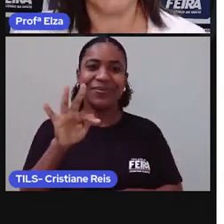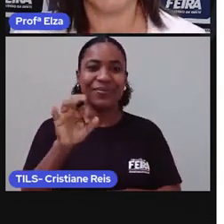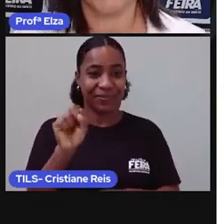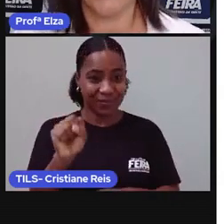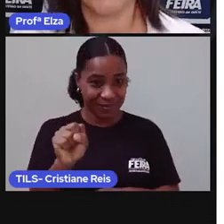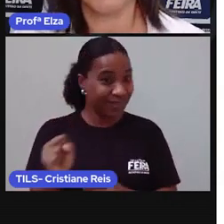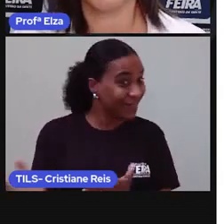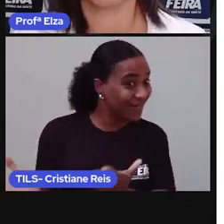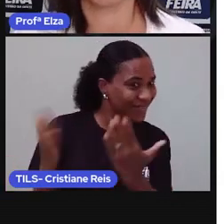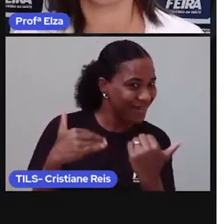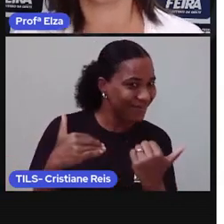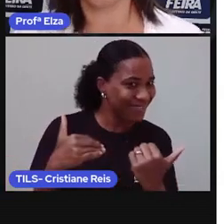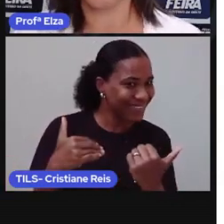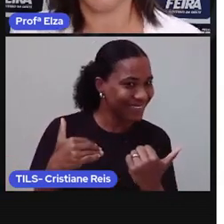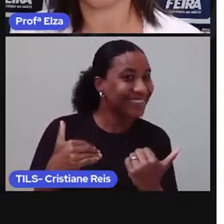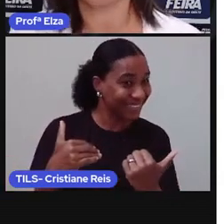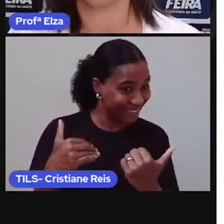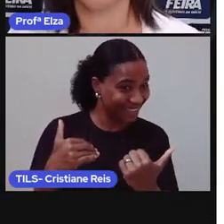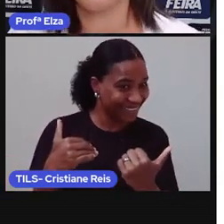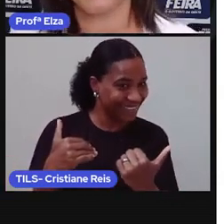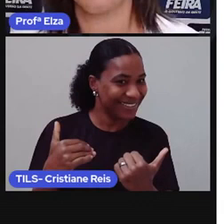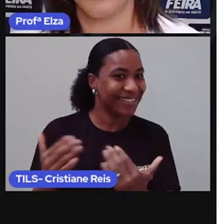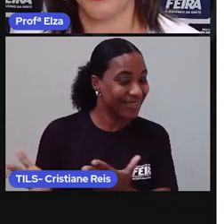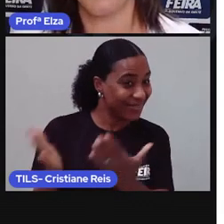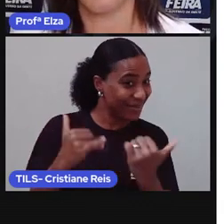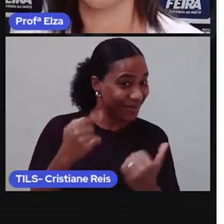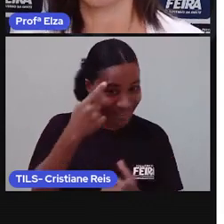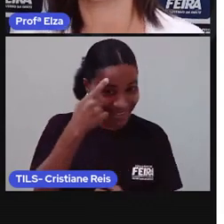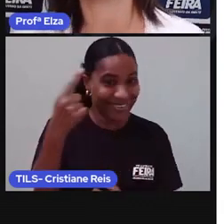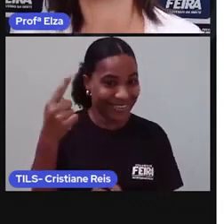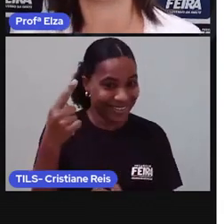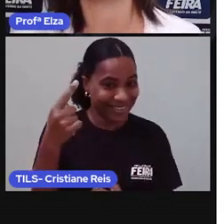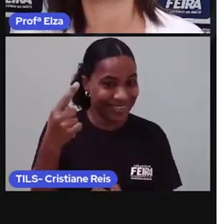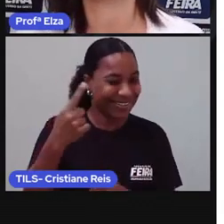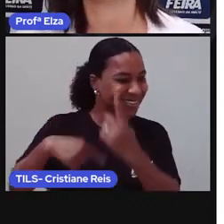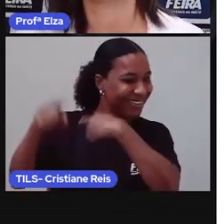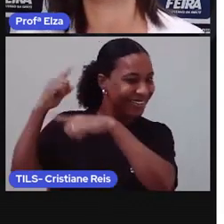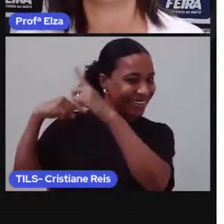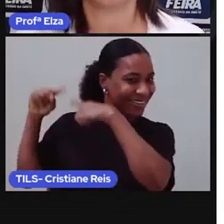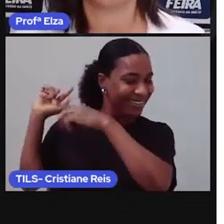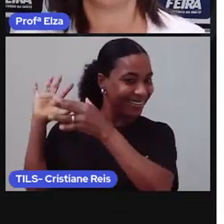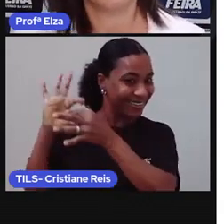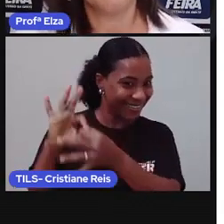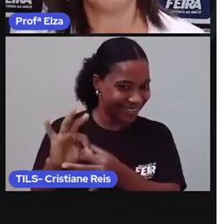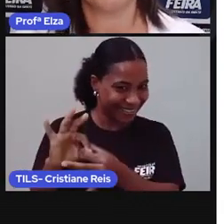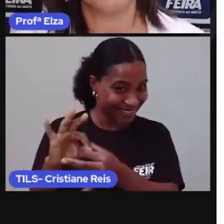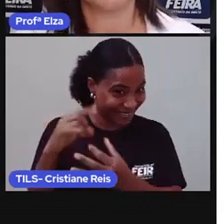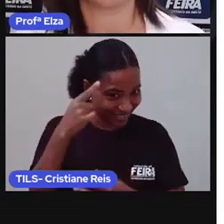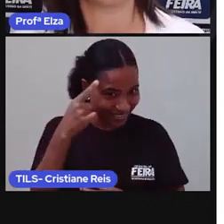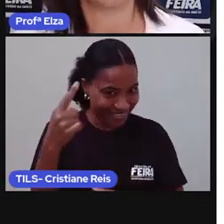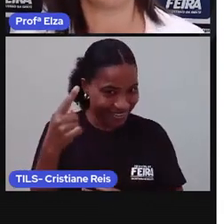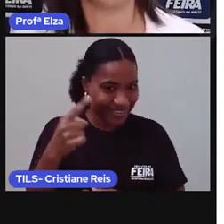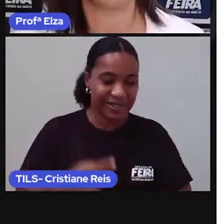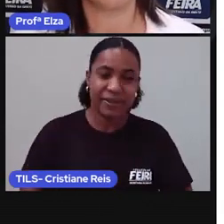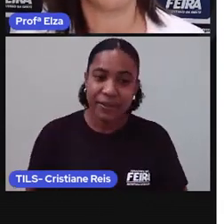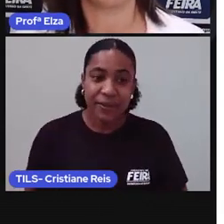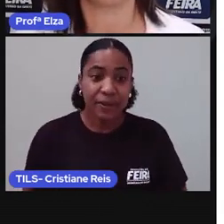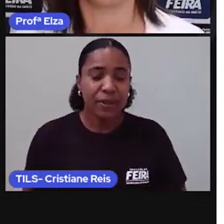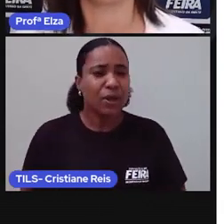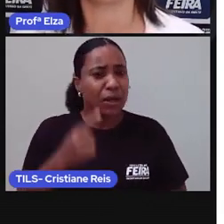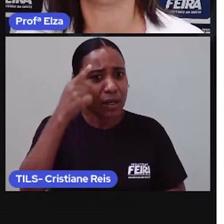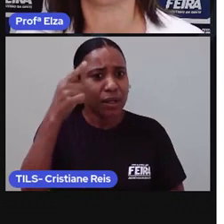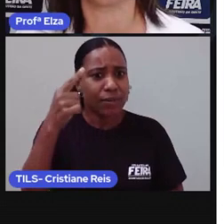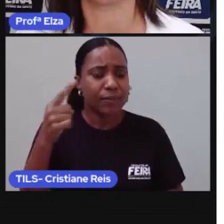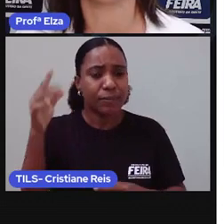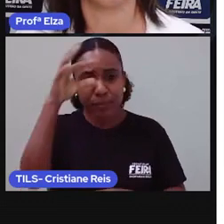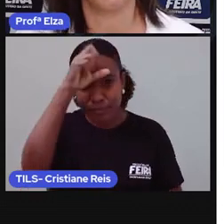Vamos lá, estudantes, vamos lá, vamos relembrar a nossa última aula. Lembram que nós aprendemos que a língua